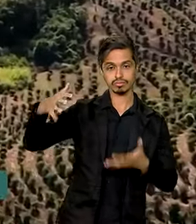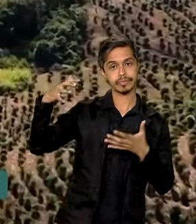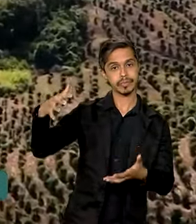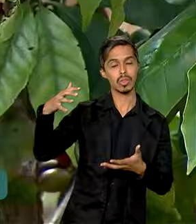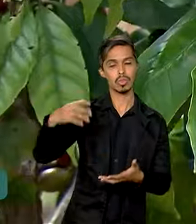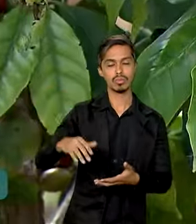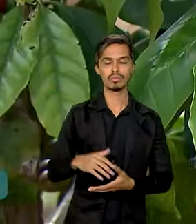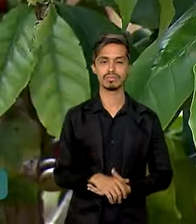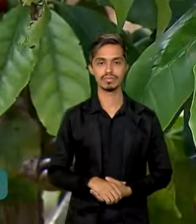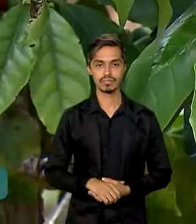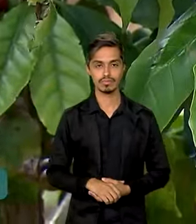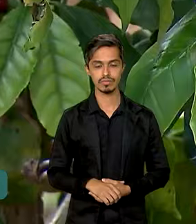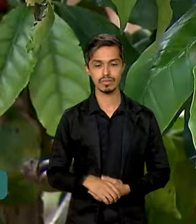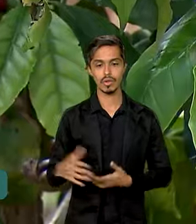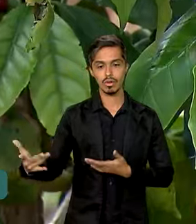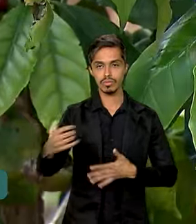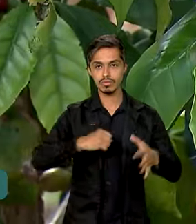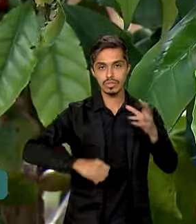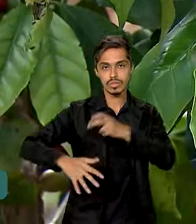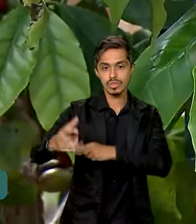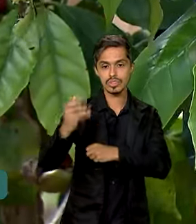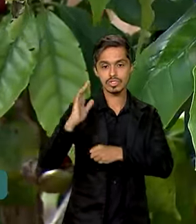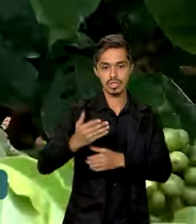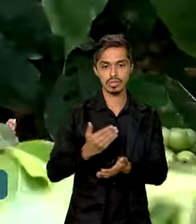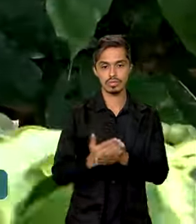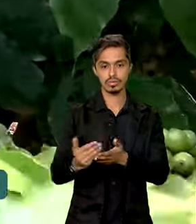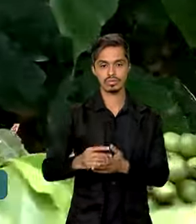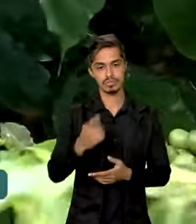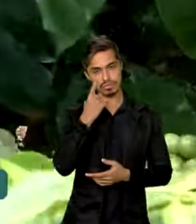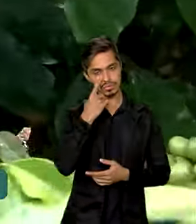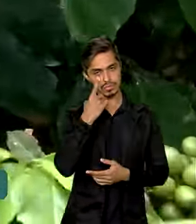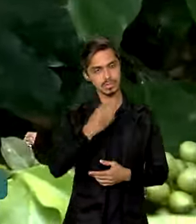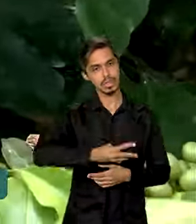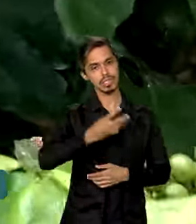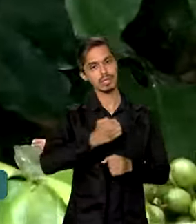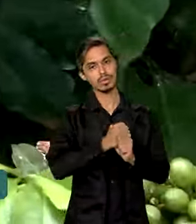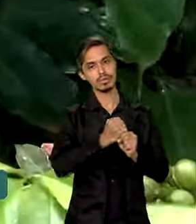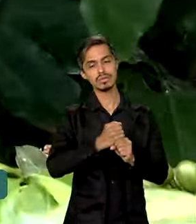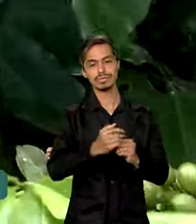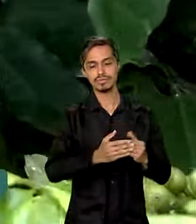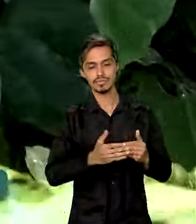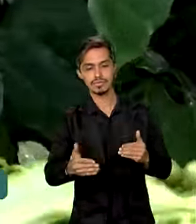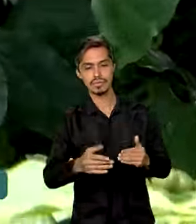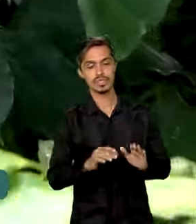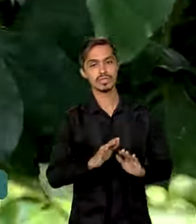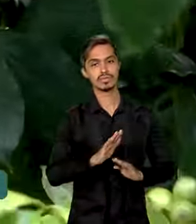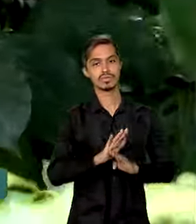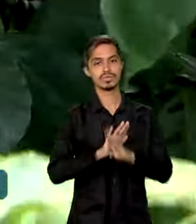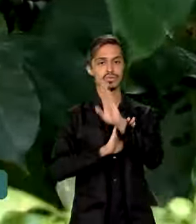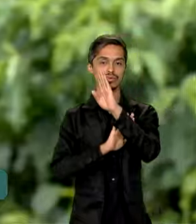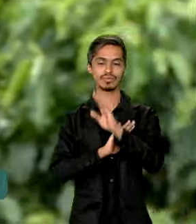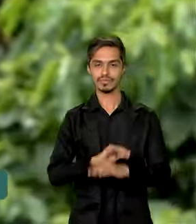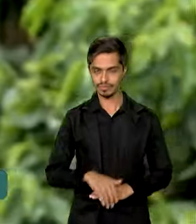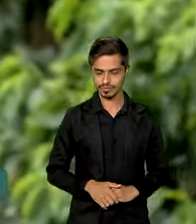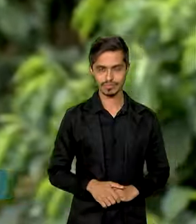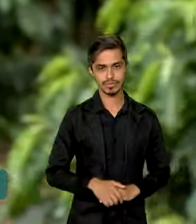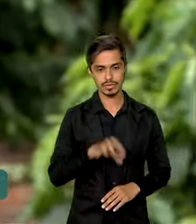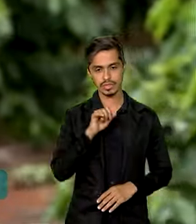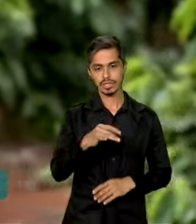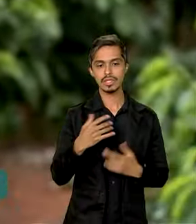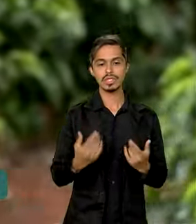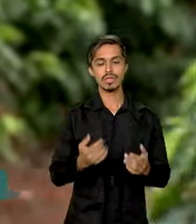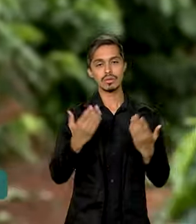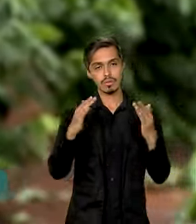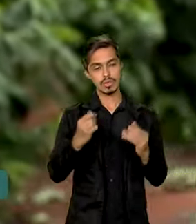do produto. A colheita já começou. Pela previsão, será o terceiro ano seguido de crescimento. Se comparado